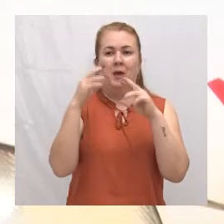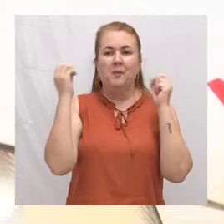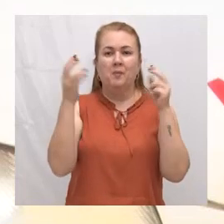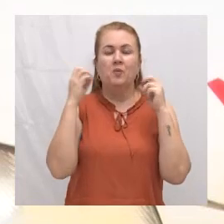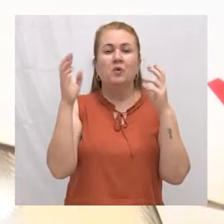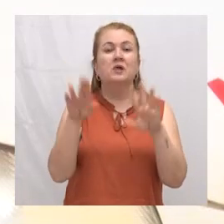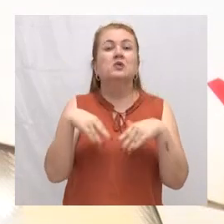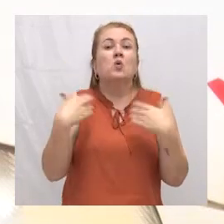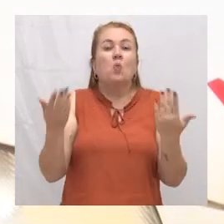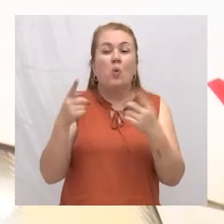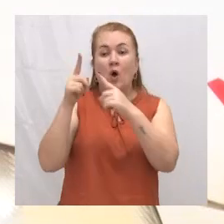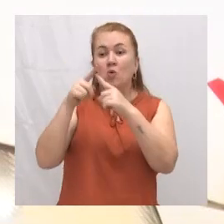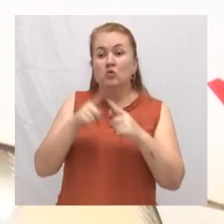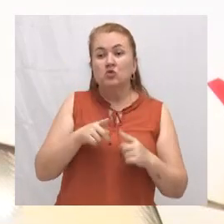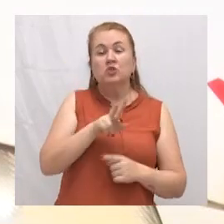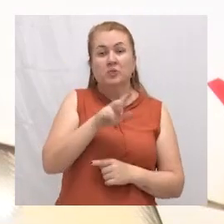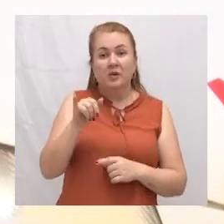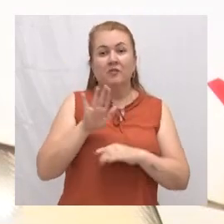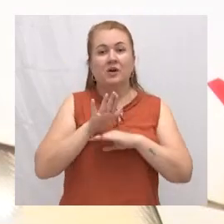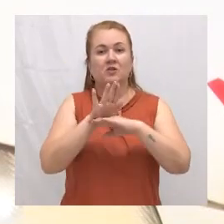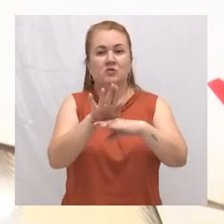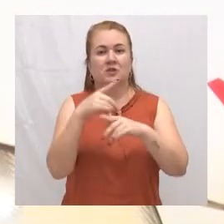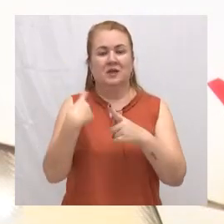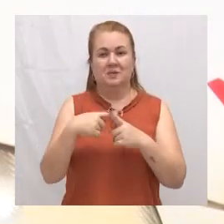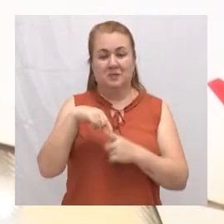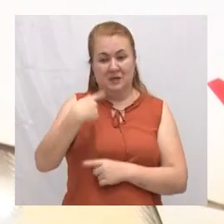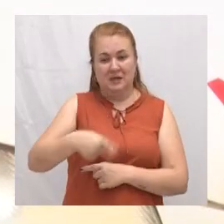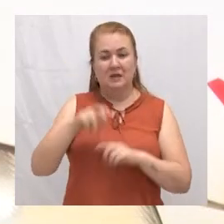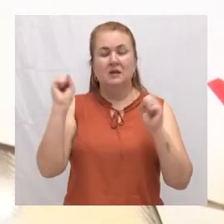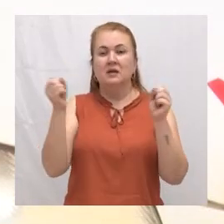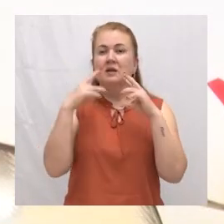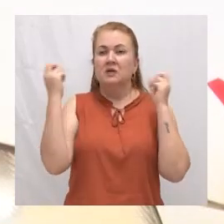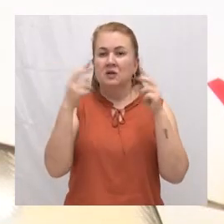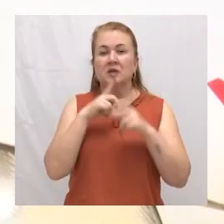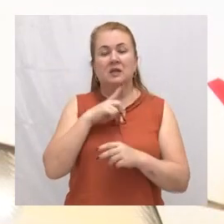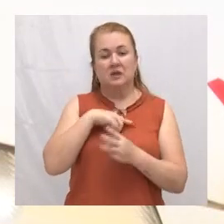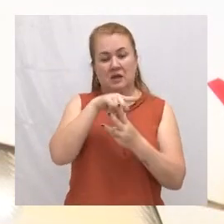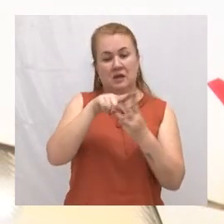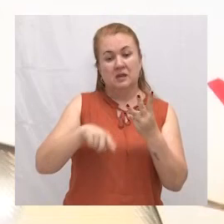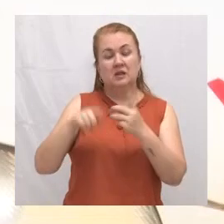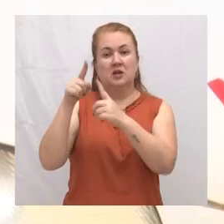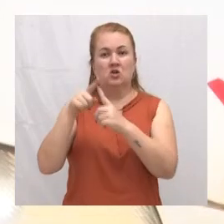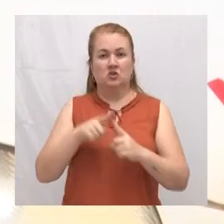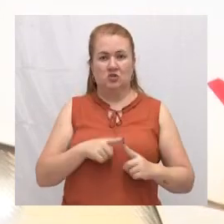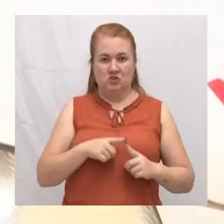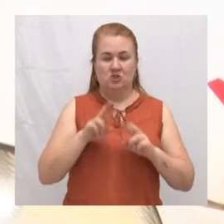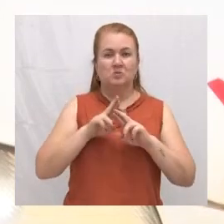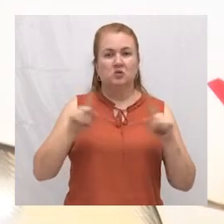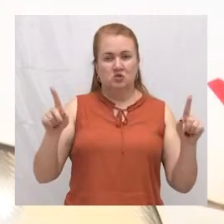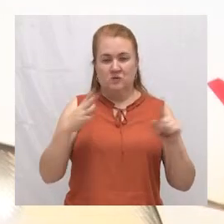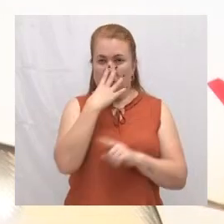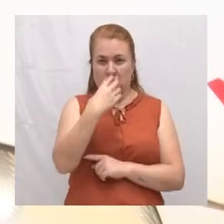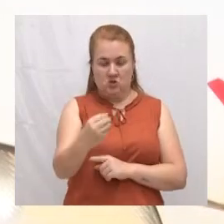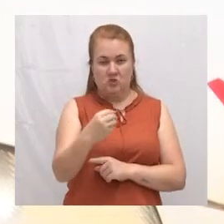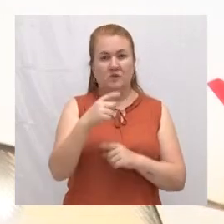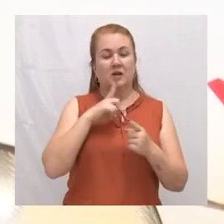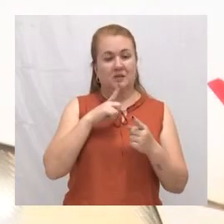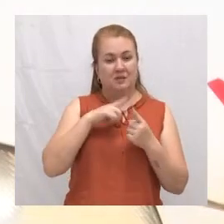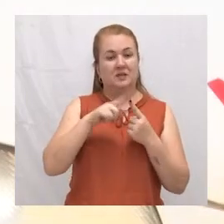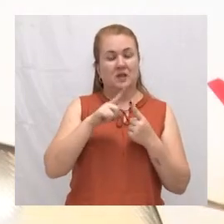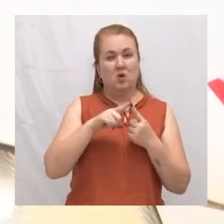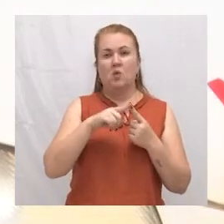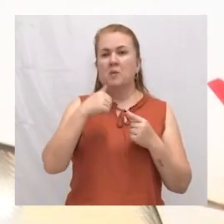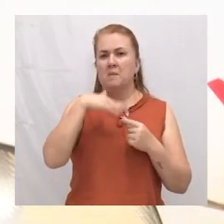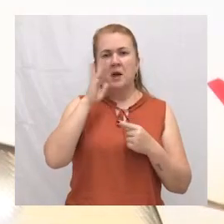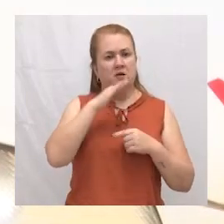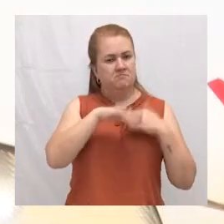qual é o tipo de ambulância, visto que aqui no SAMU nós trabalhamos com três tipos de viaturas. Uma que é o suporte avançado,